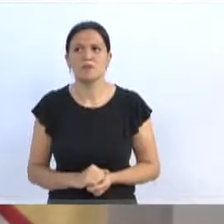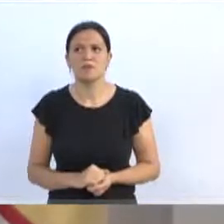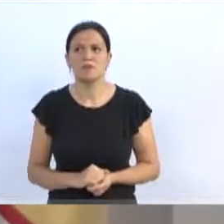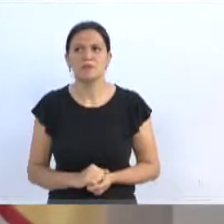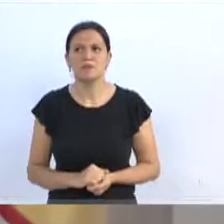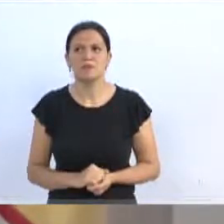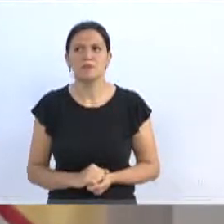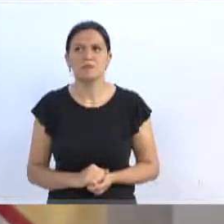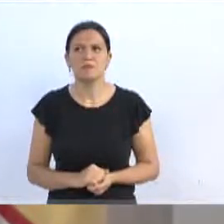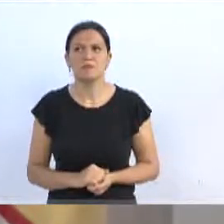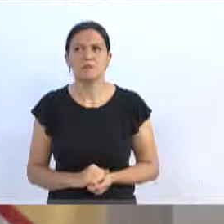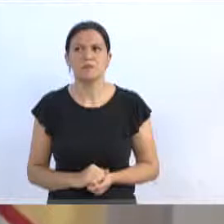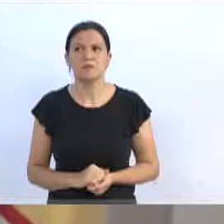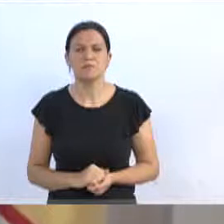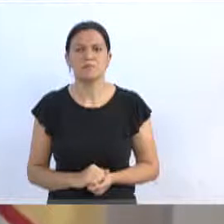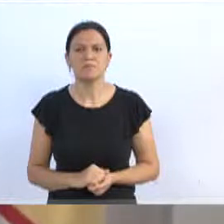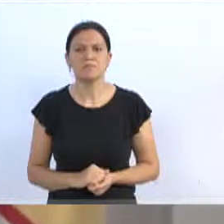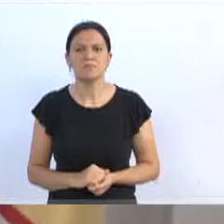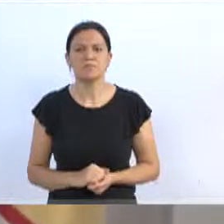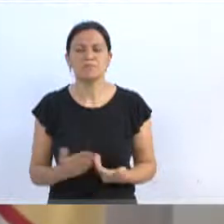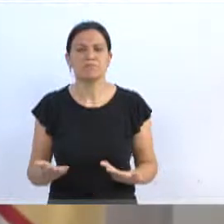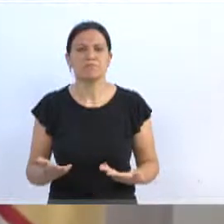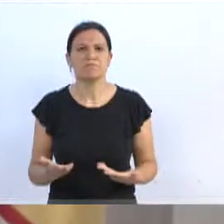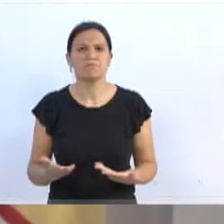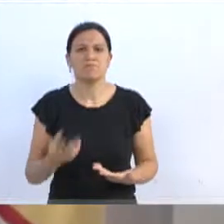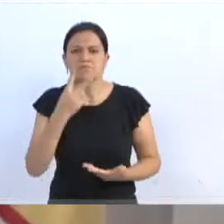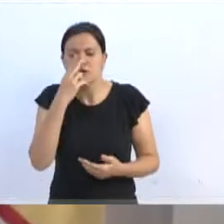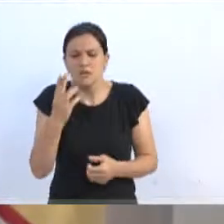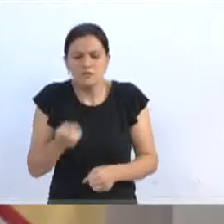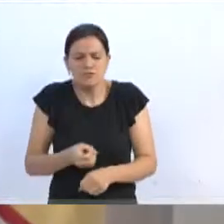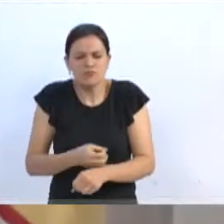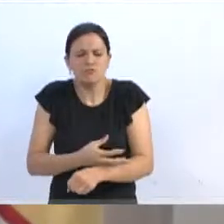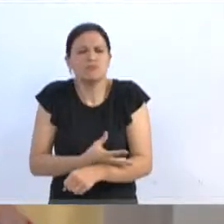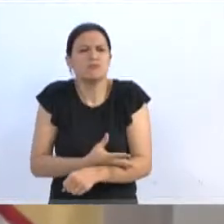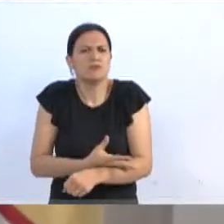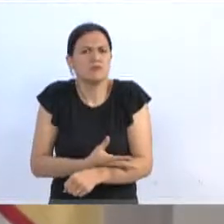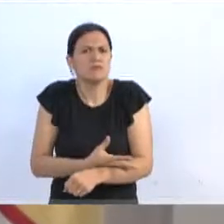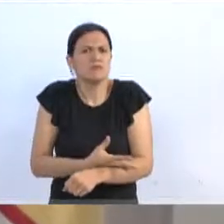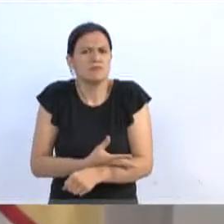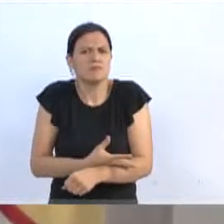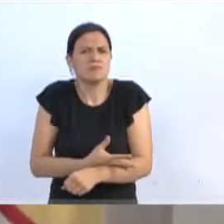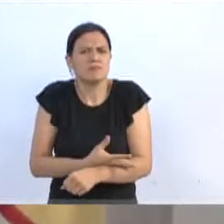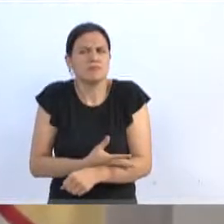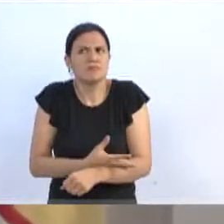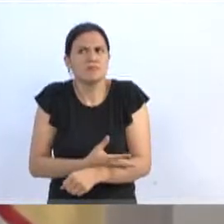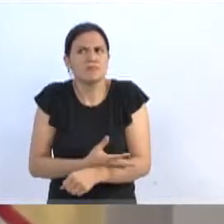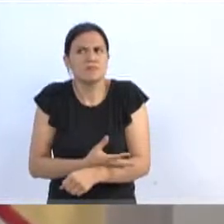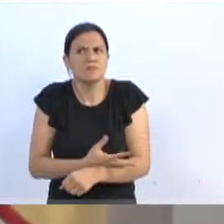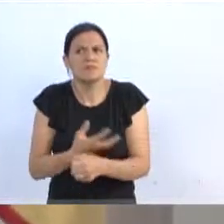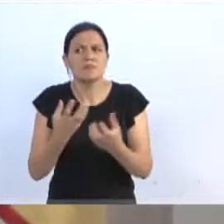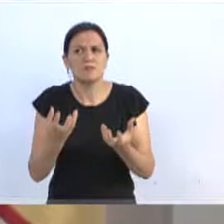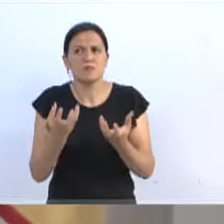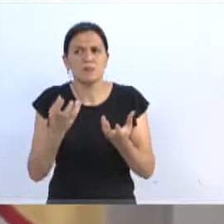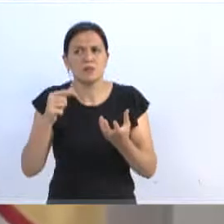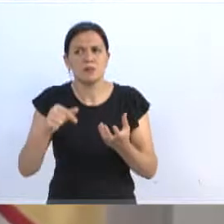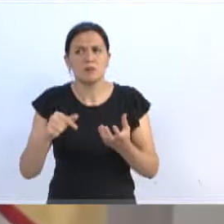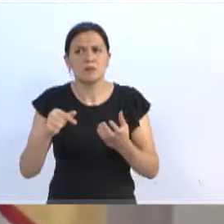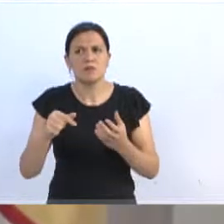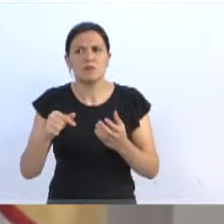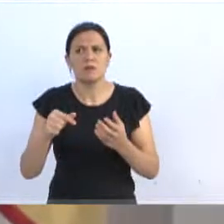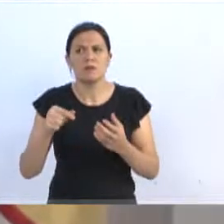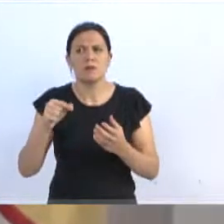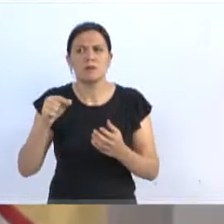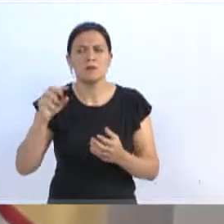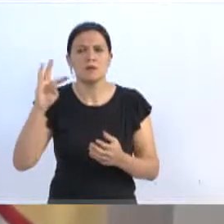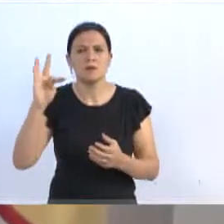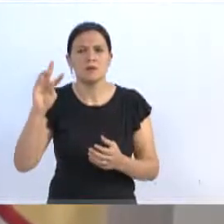questão que ela chega a ser emotiva, ela chega a ser emotiva. Eu queria que a TVL me mostrasse aqui,